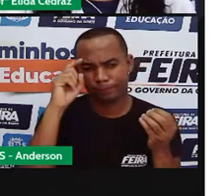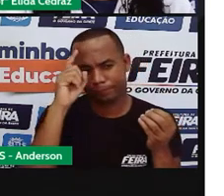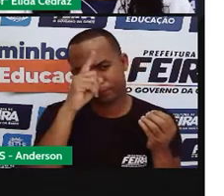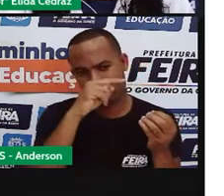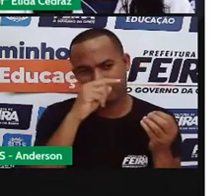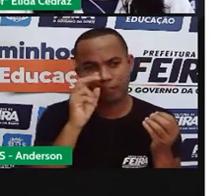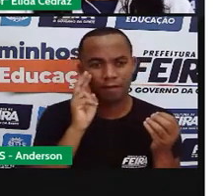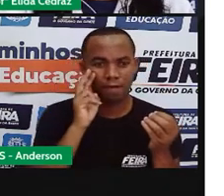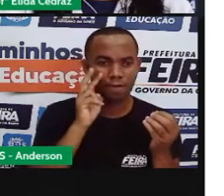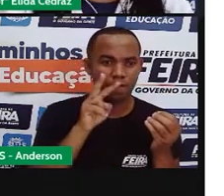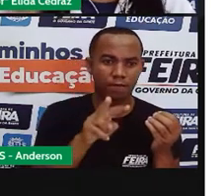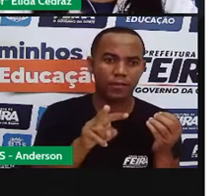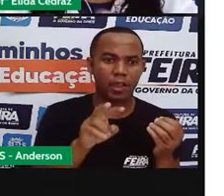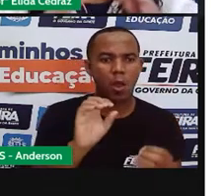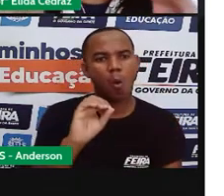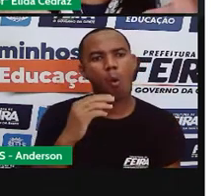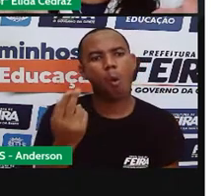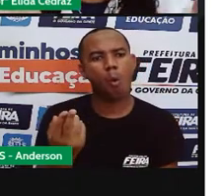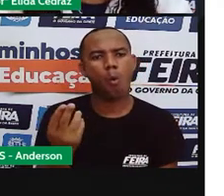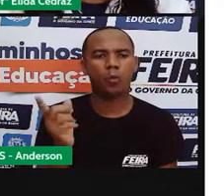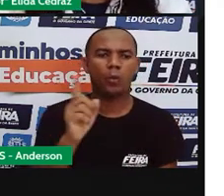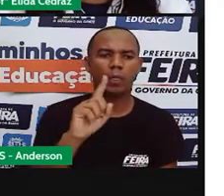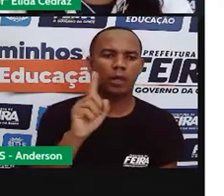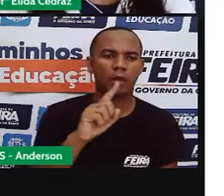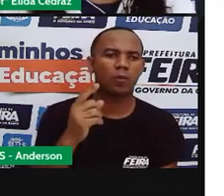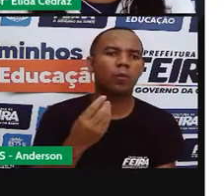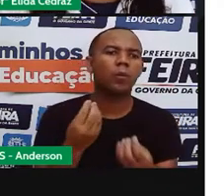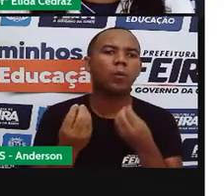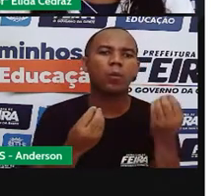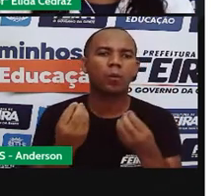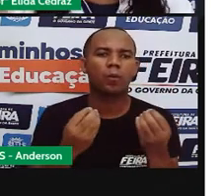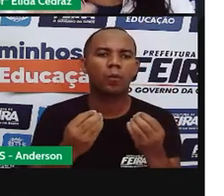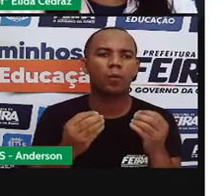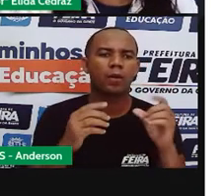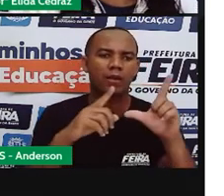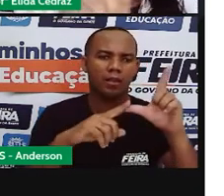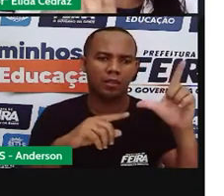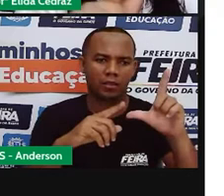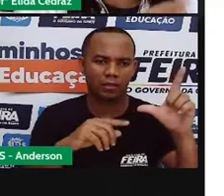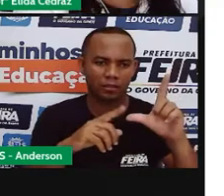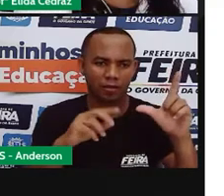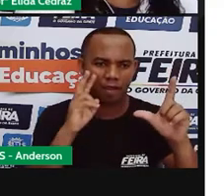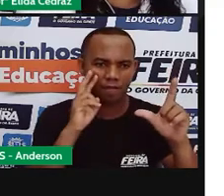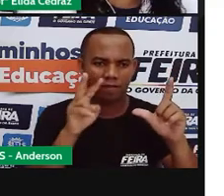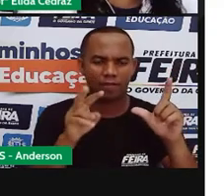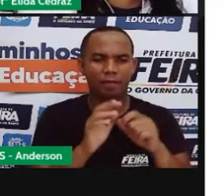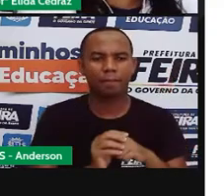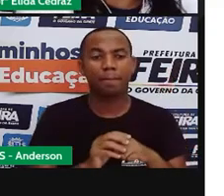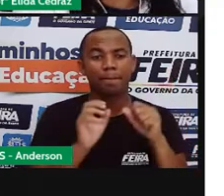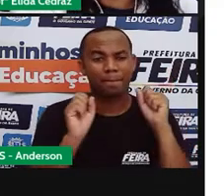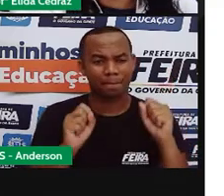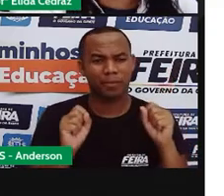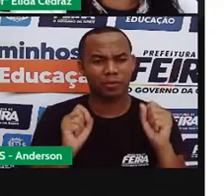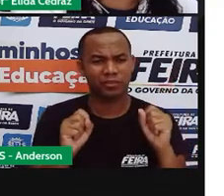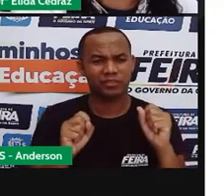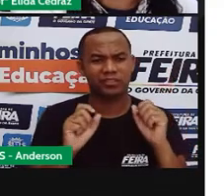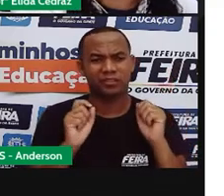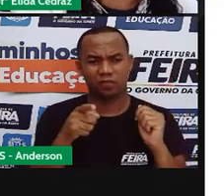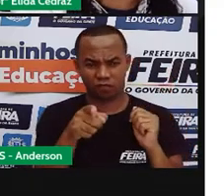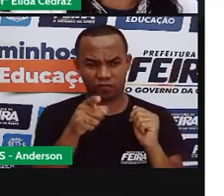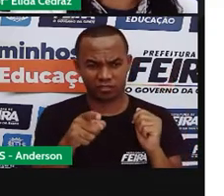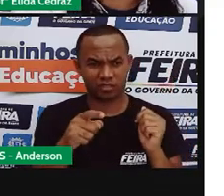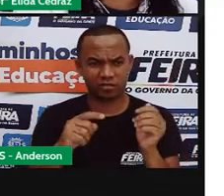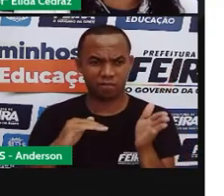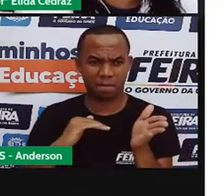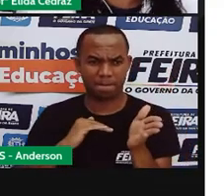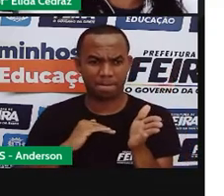tem essa ferramenta maravilhosa de aumentar a letra. E ainda você pode enviar, se você gostou da